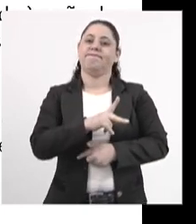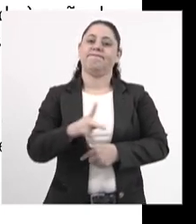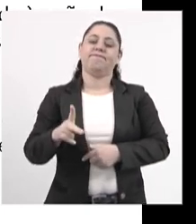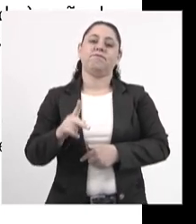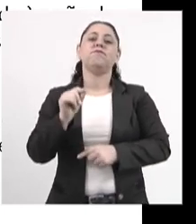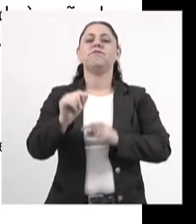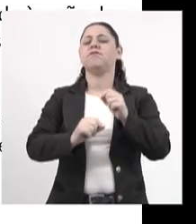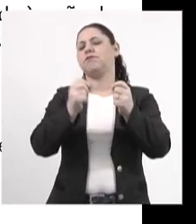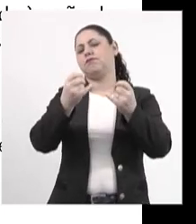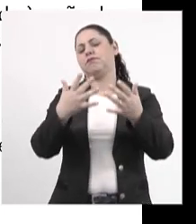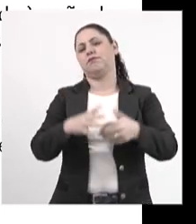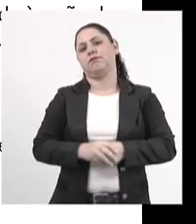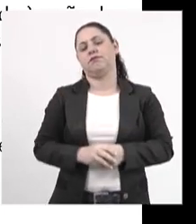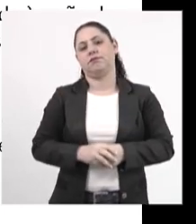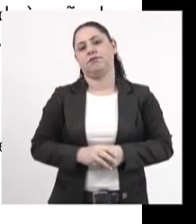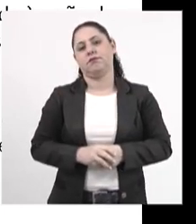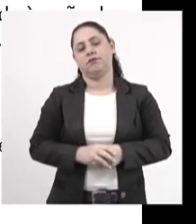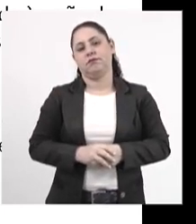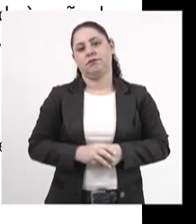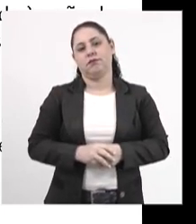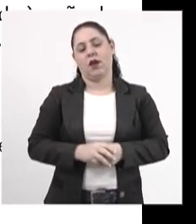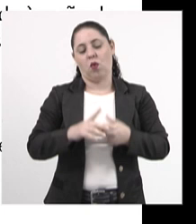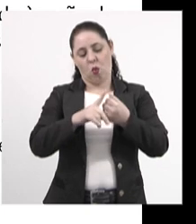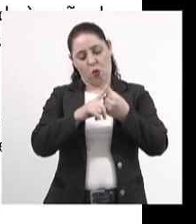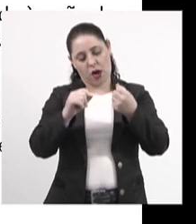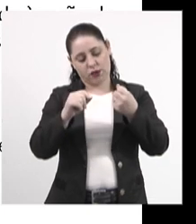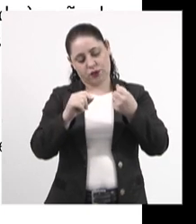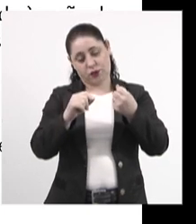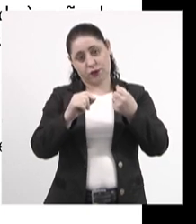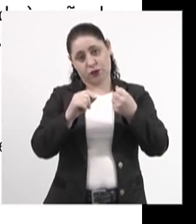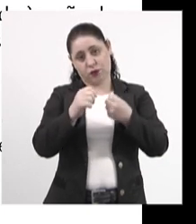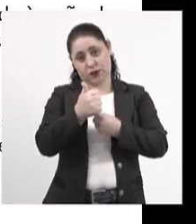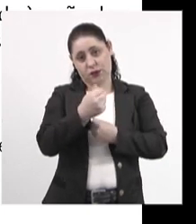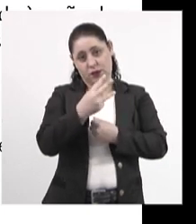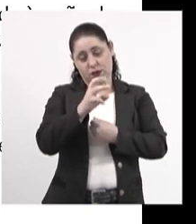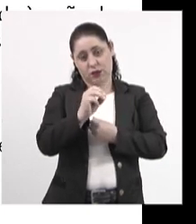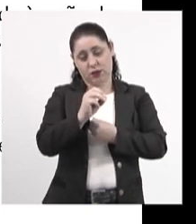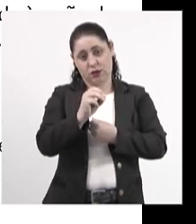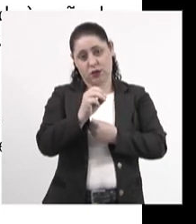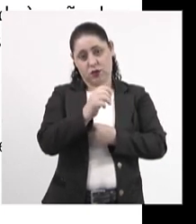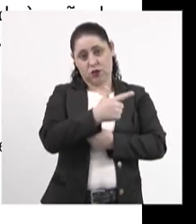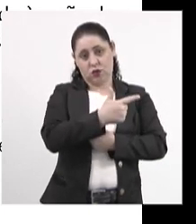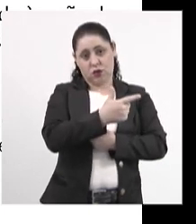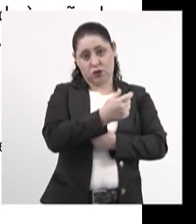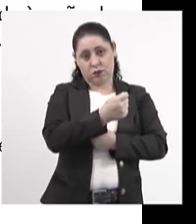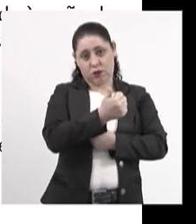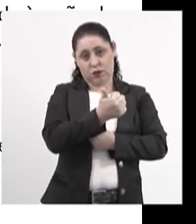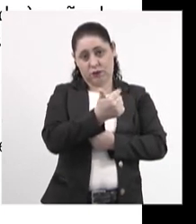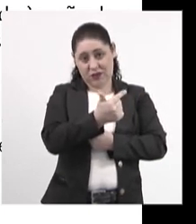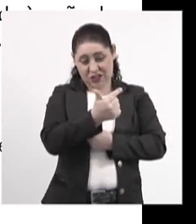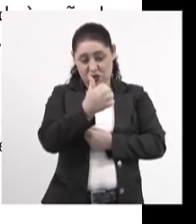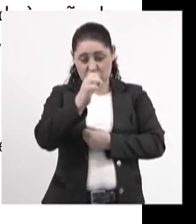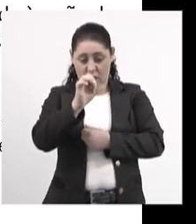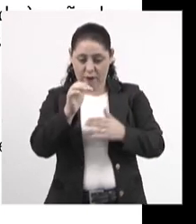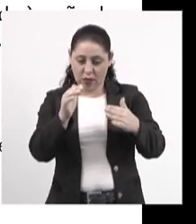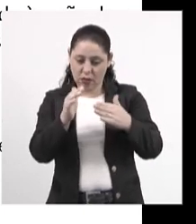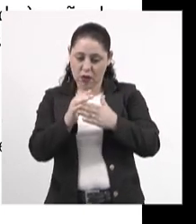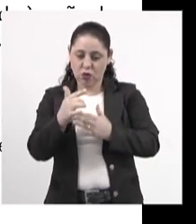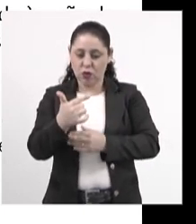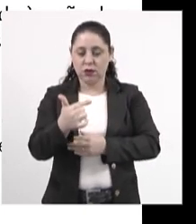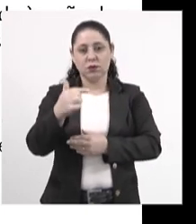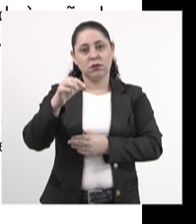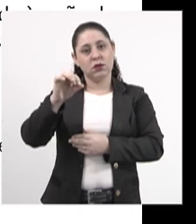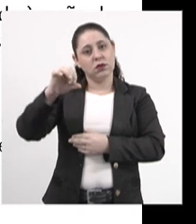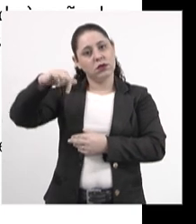colocado. Eles vão fazer, no artigo 130, de 2029 até 2078, o